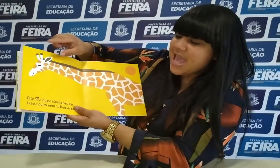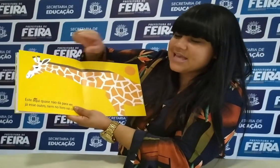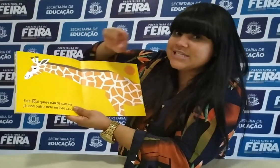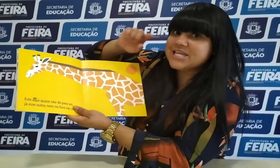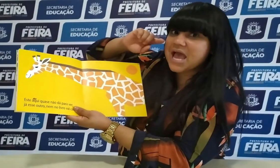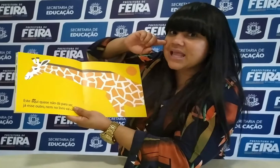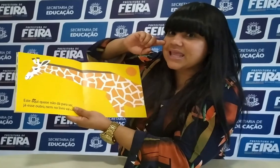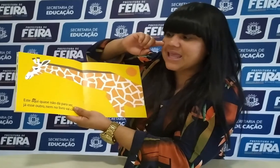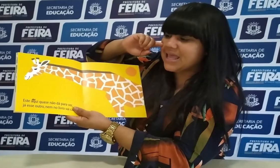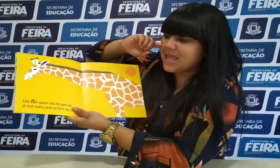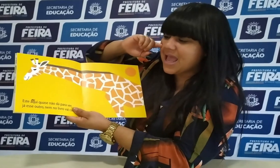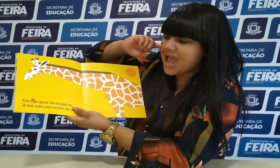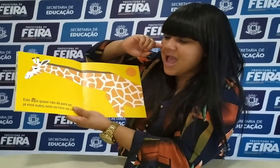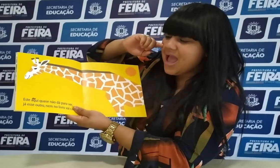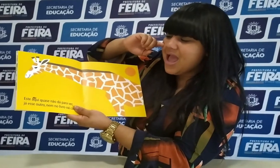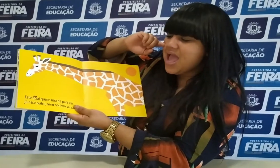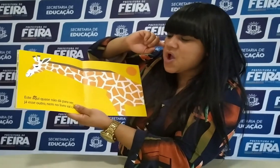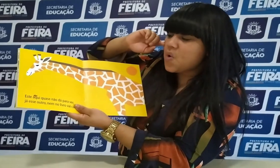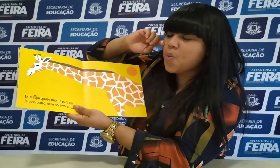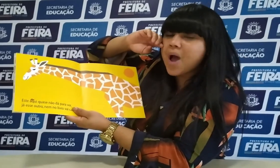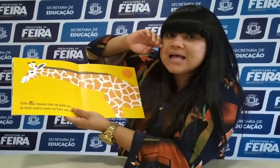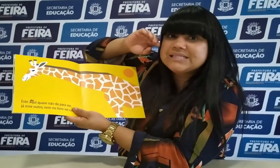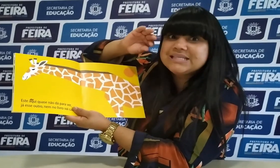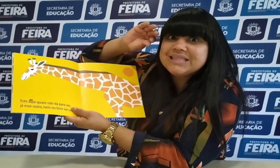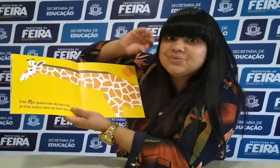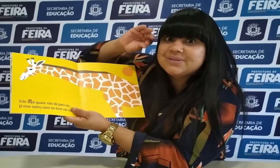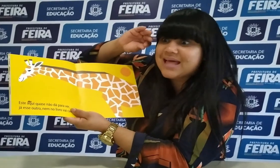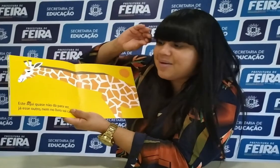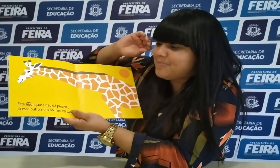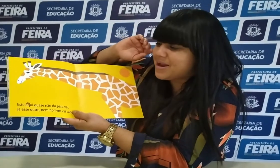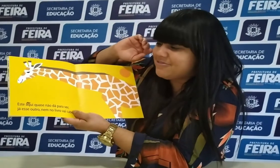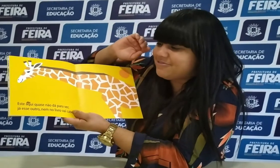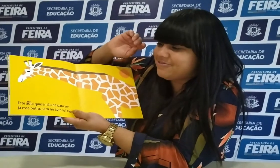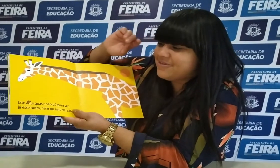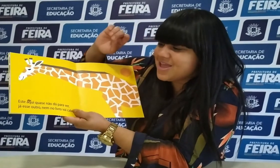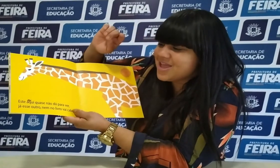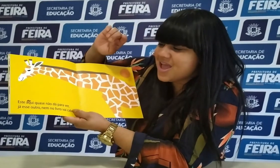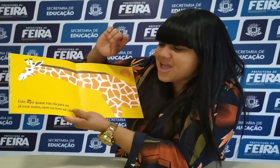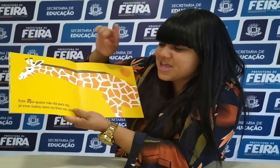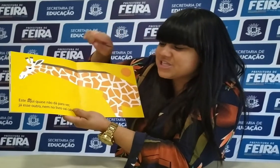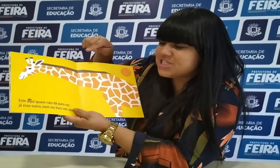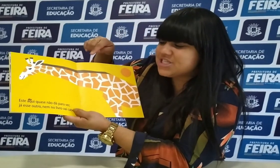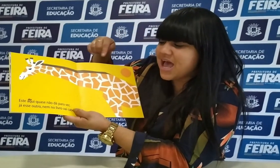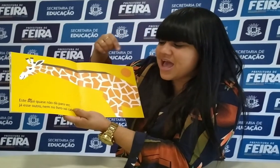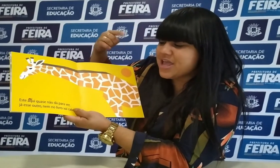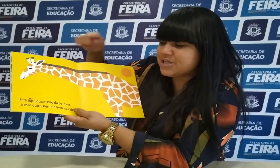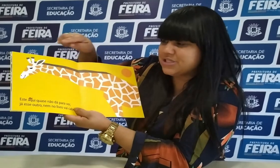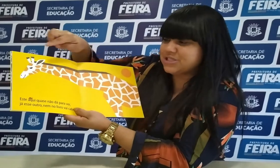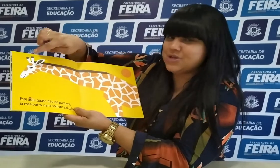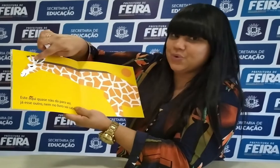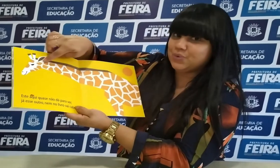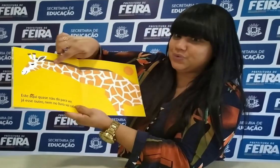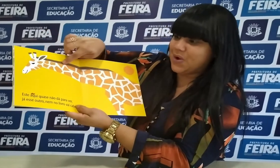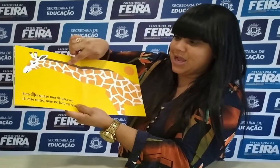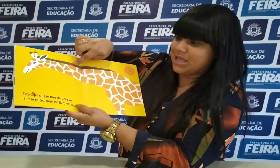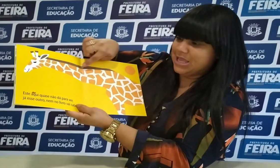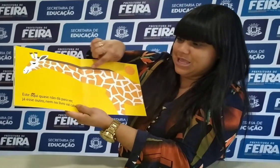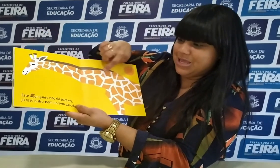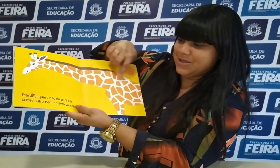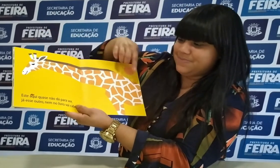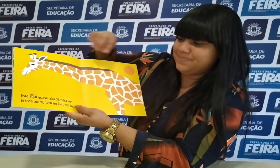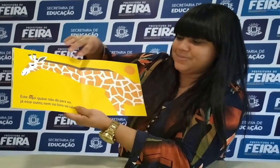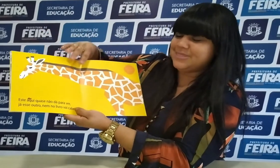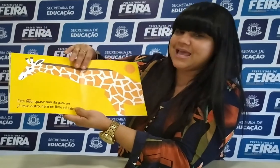Este aqui, quase não dá para ver. Já esse outro